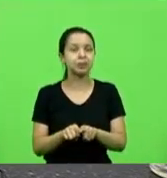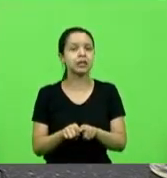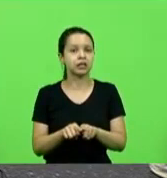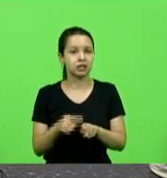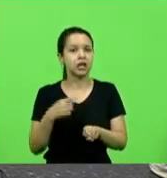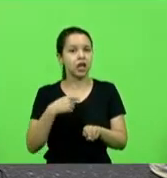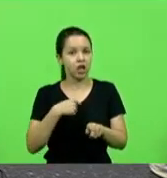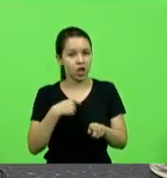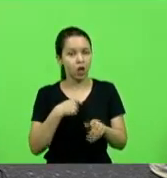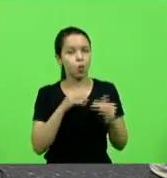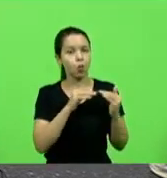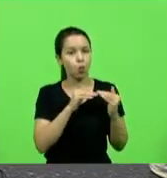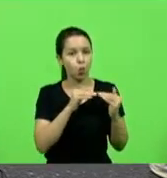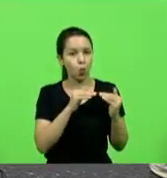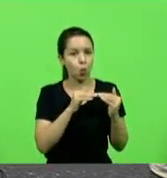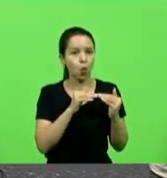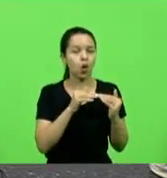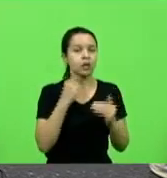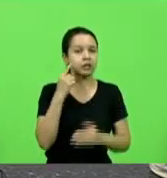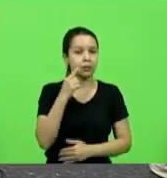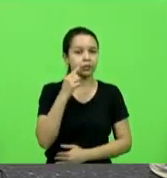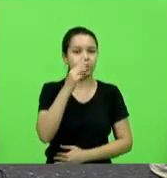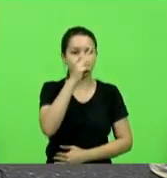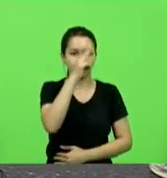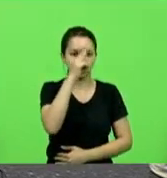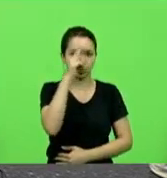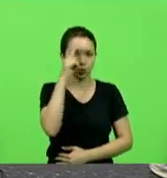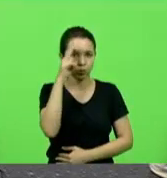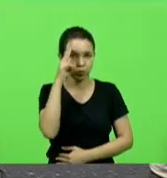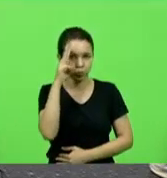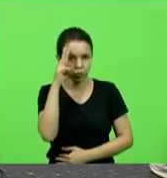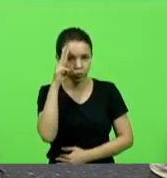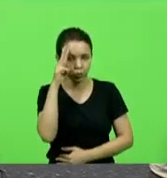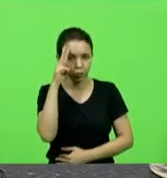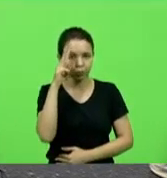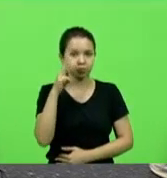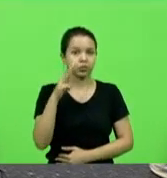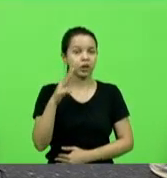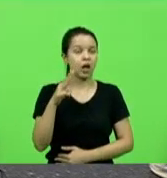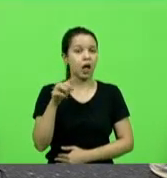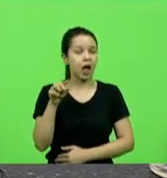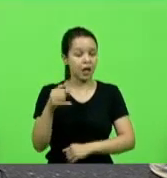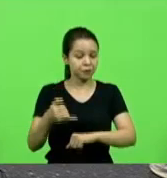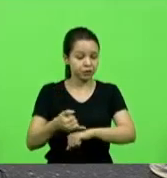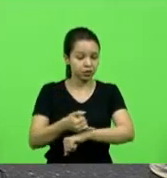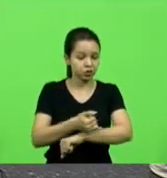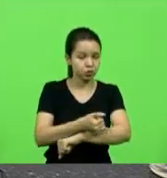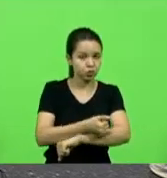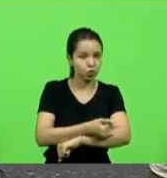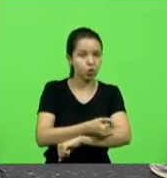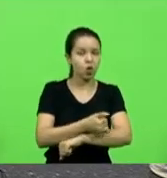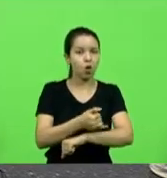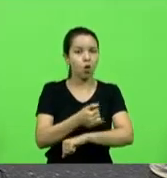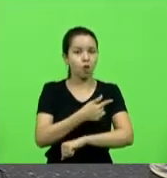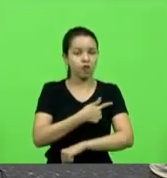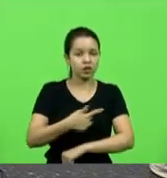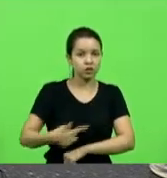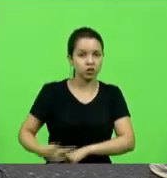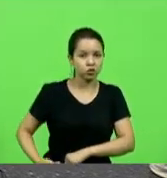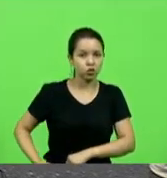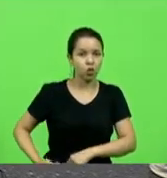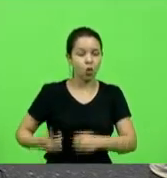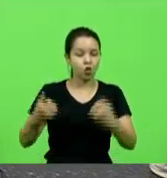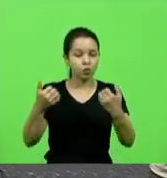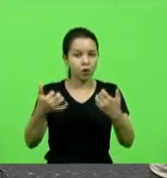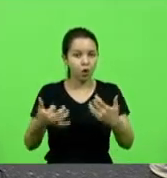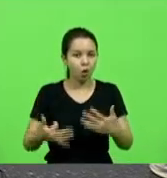Weber no sentido de que a infraestrutura que o governador destacou ontem como prioridade